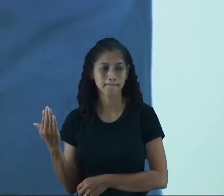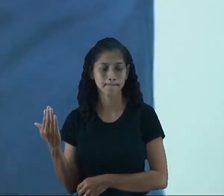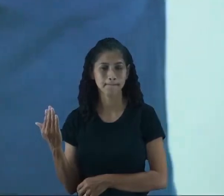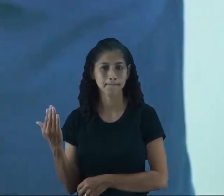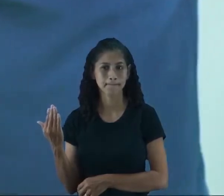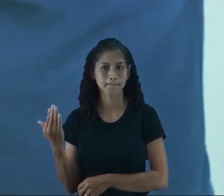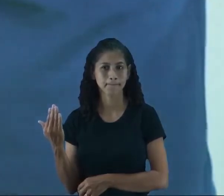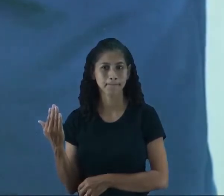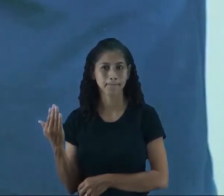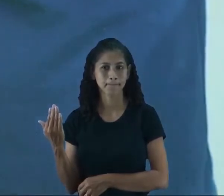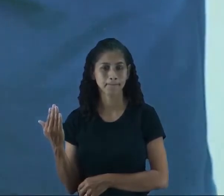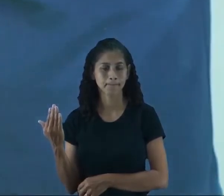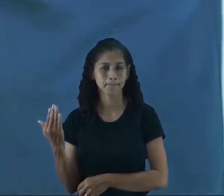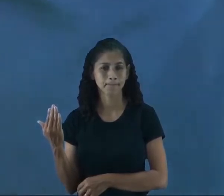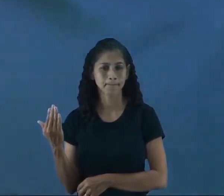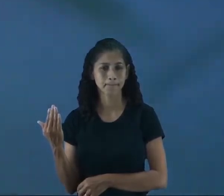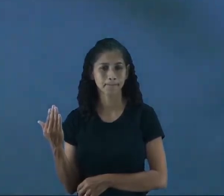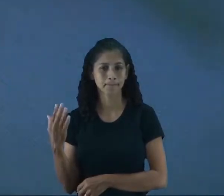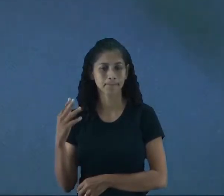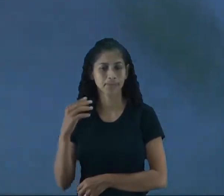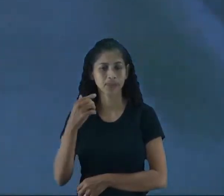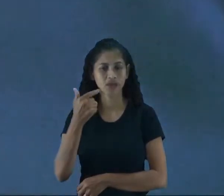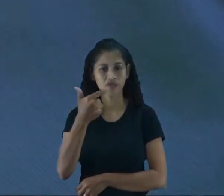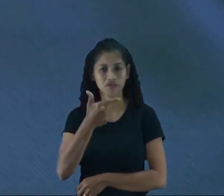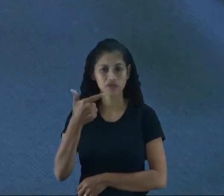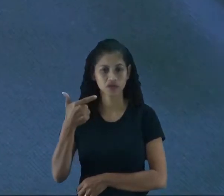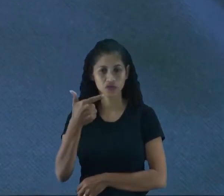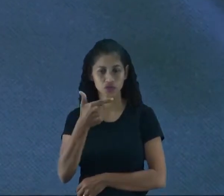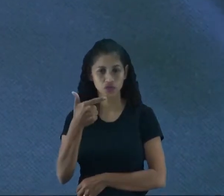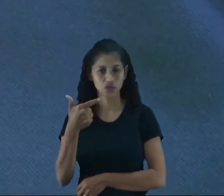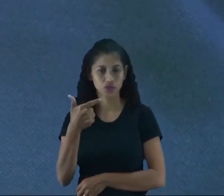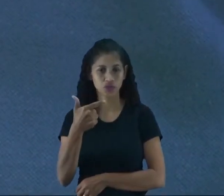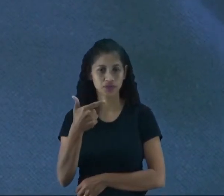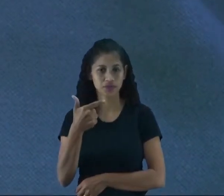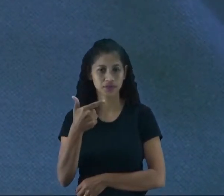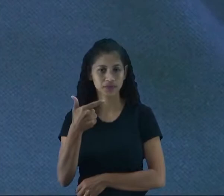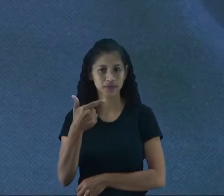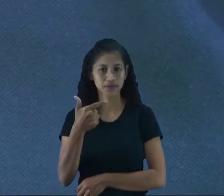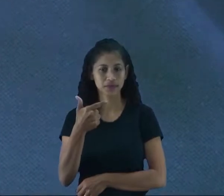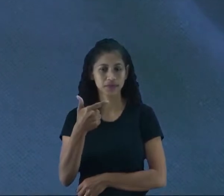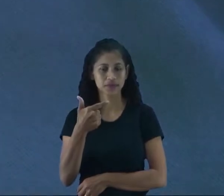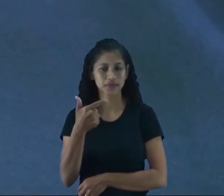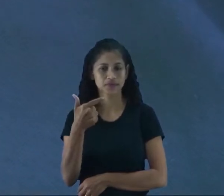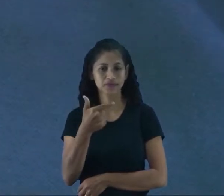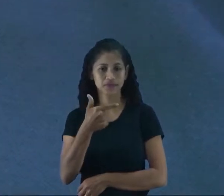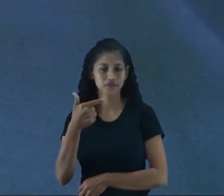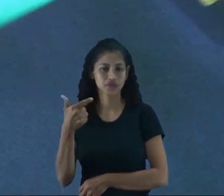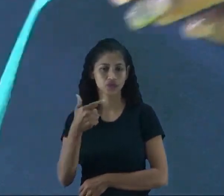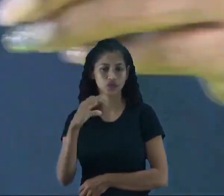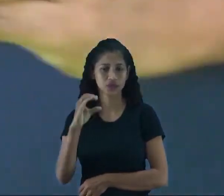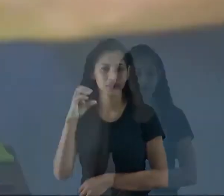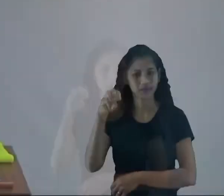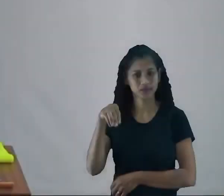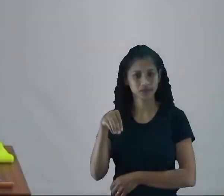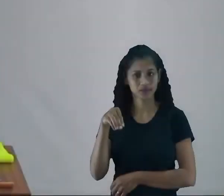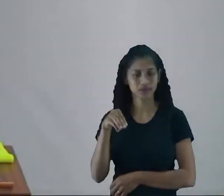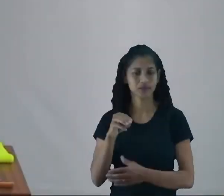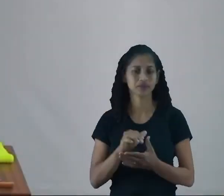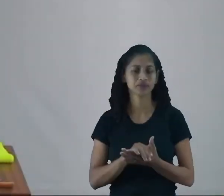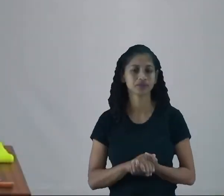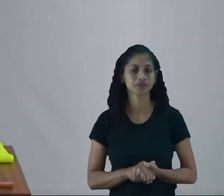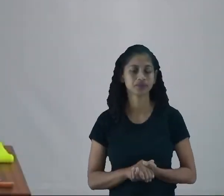Em 22 centímetros. Estão enxergando bem? Muito bem.